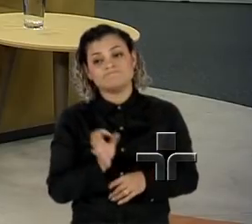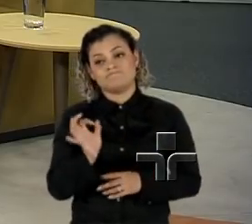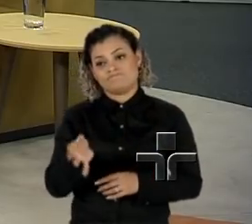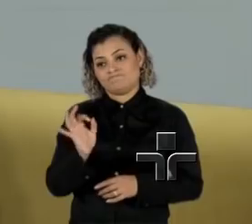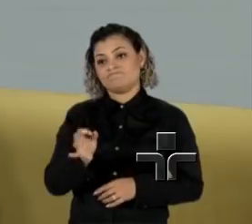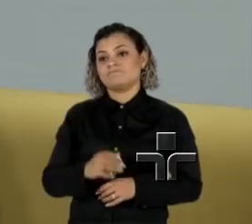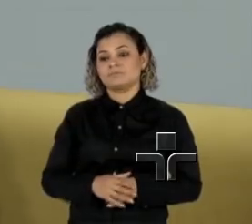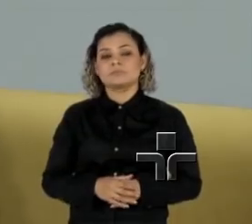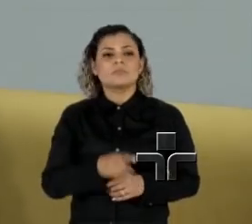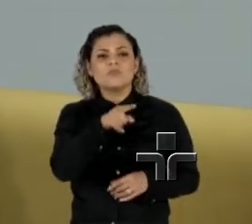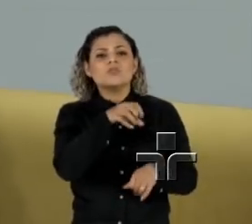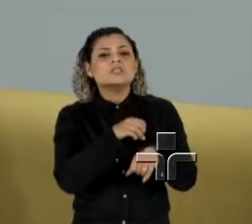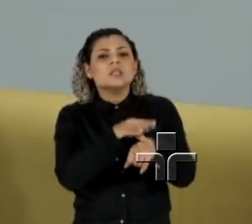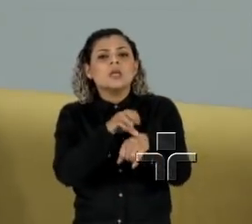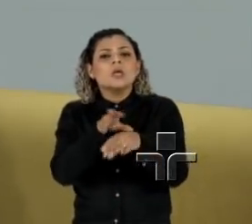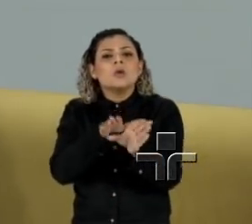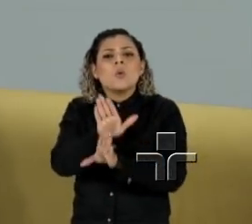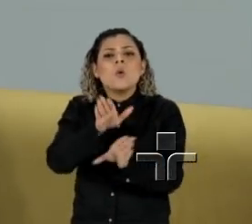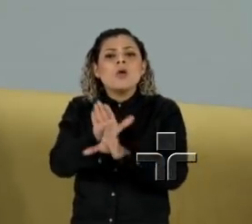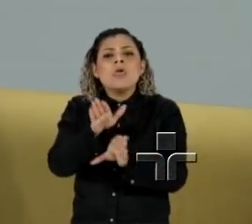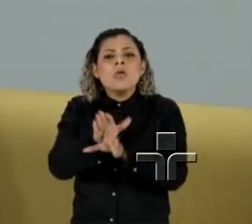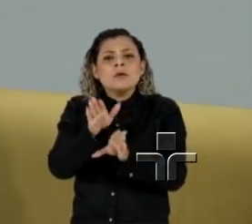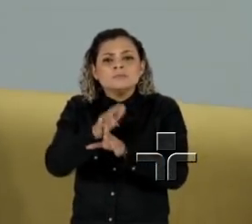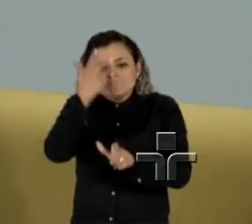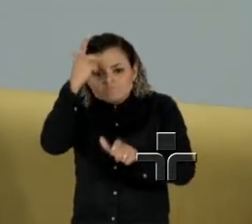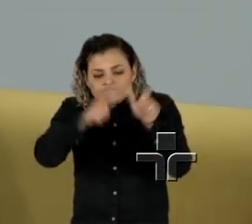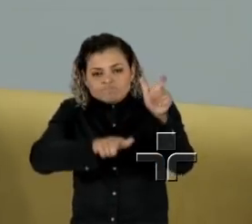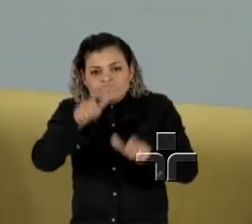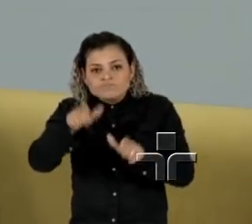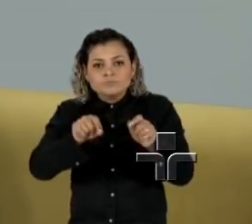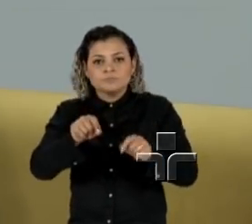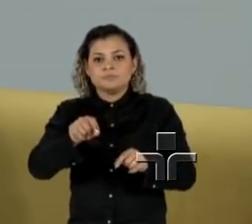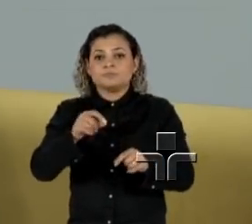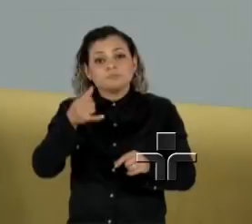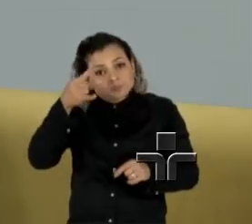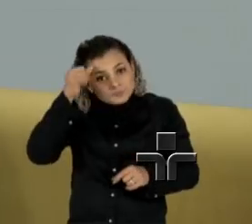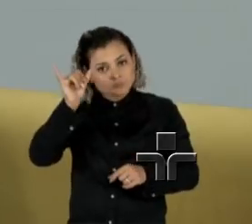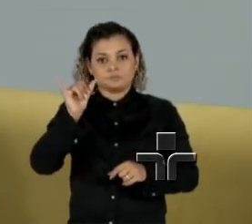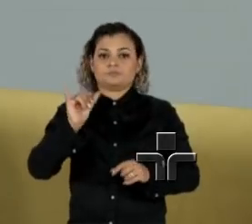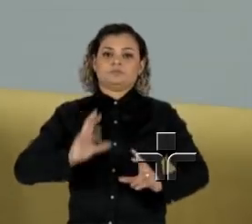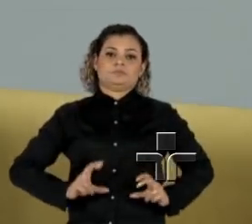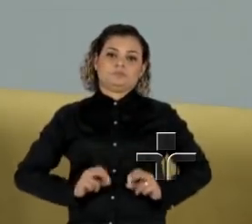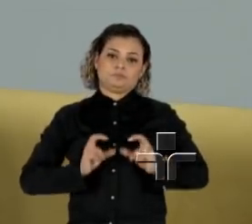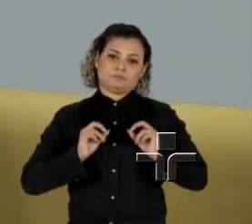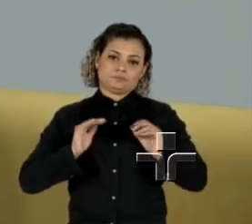O que o senhor recomenda do ponto de vista da prevenção